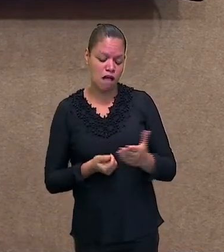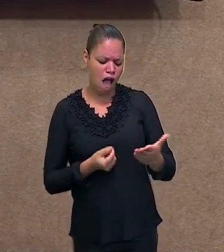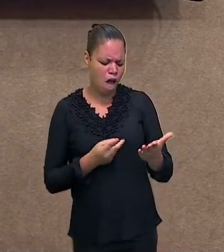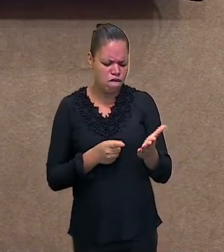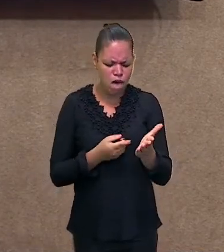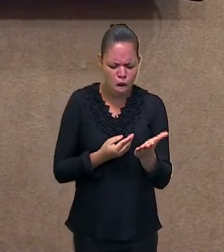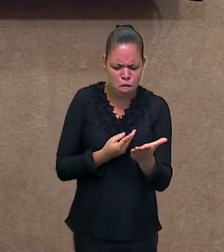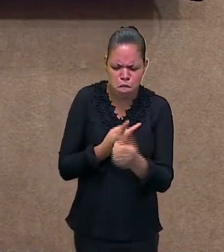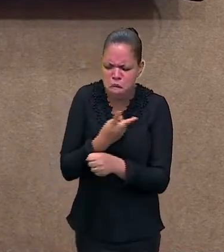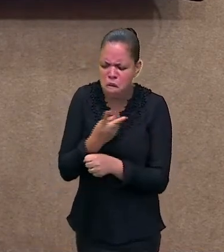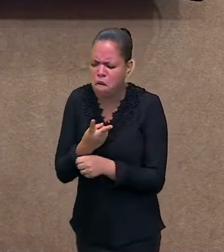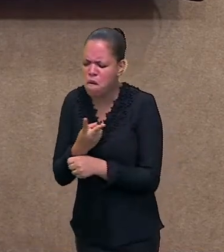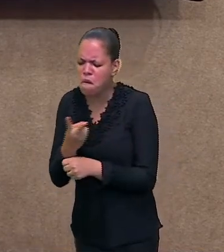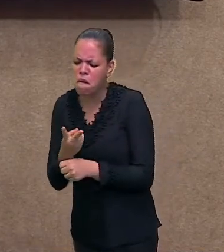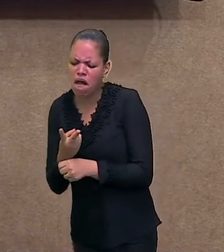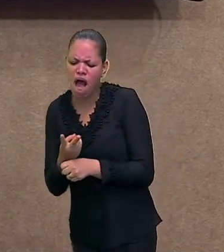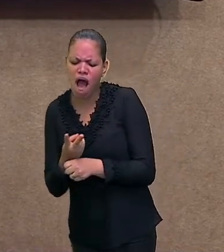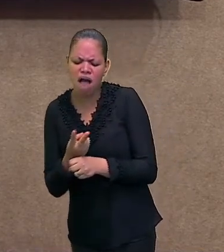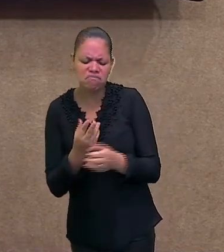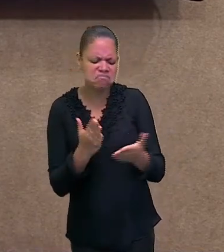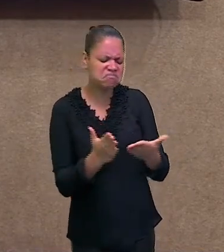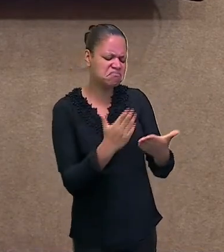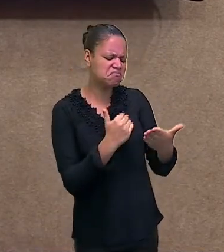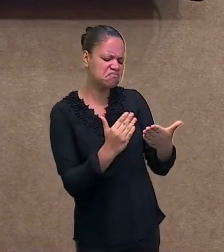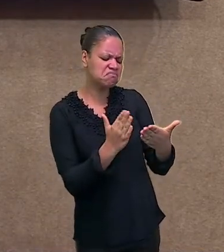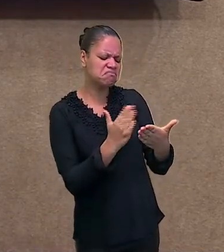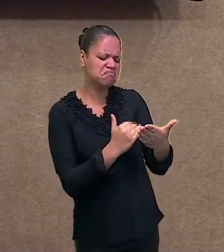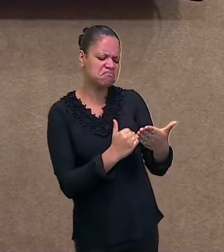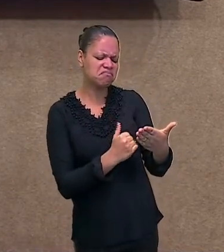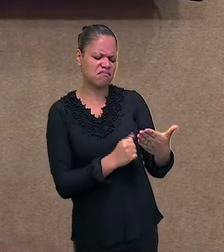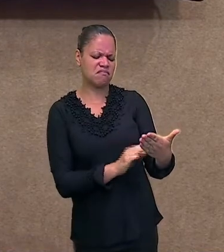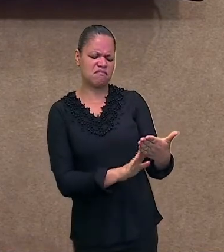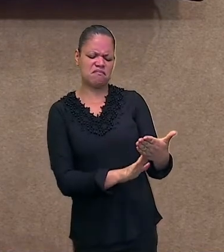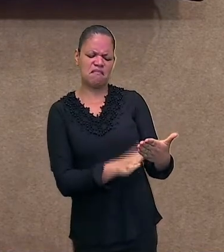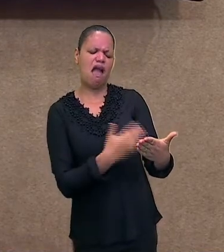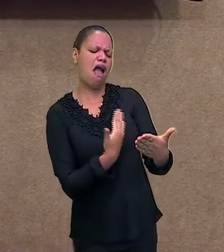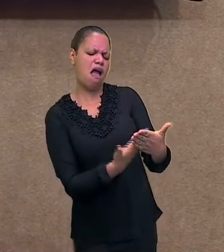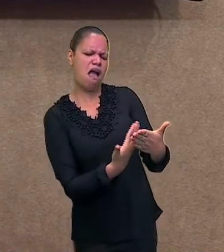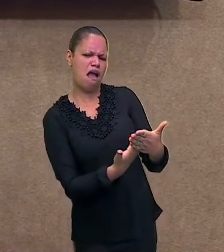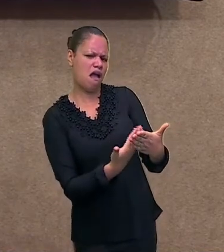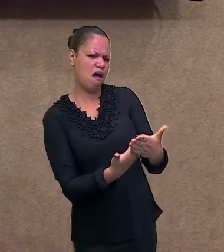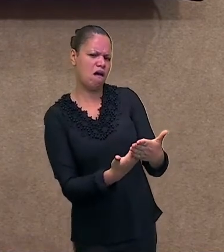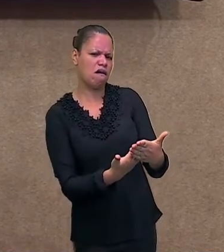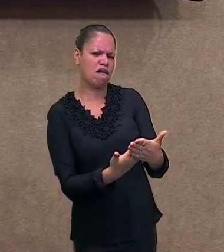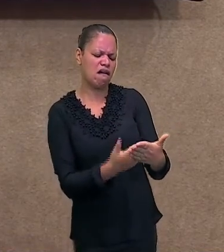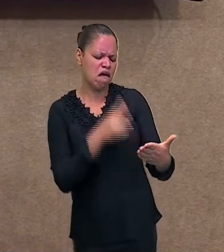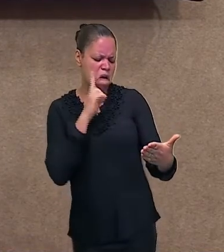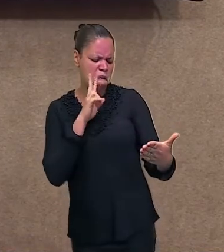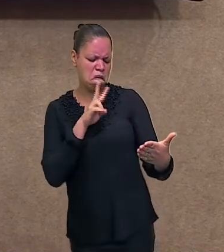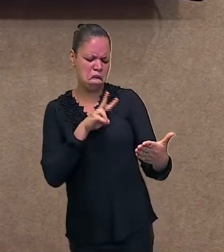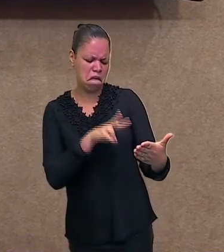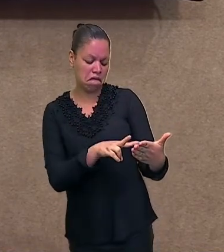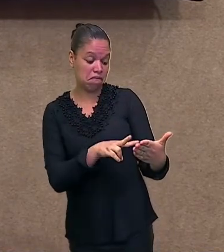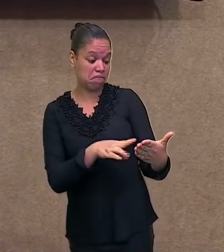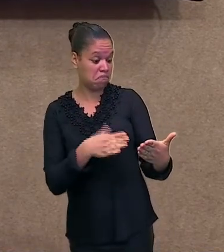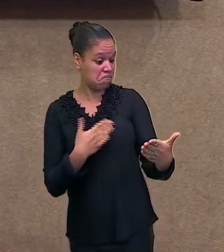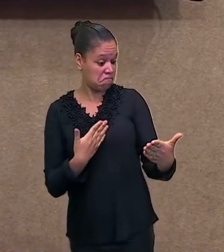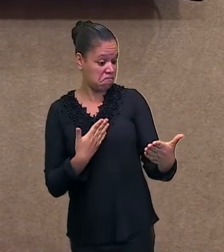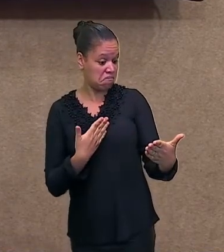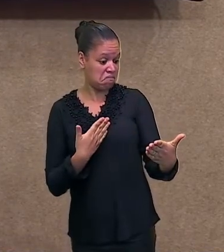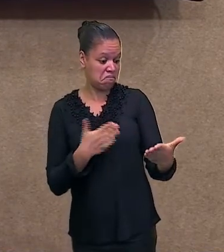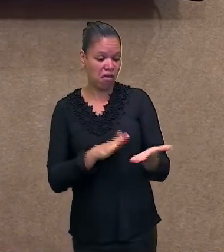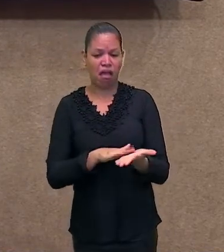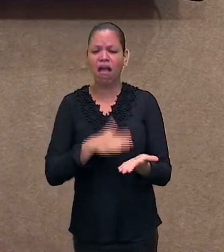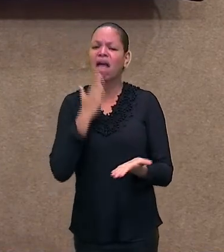essa curiosidade da maquiagem foi algo assim que para mim me surpreendeu. Porque eu